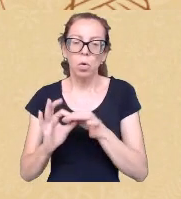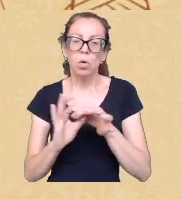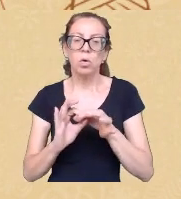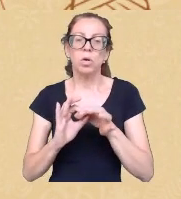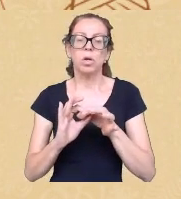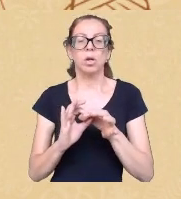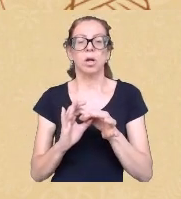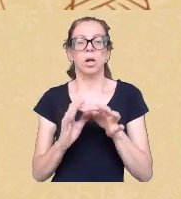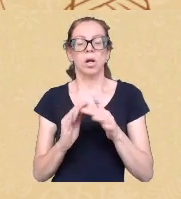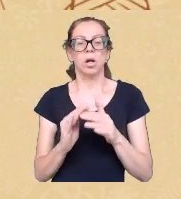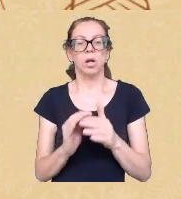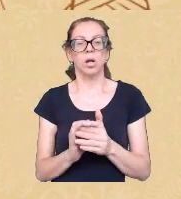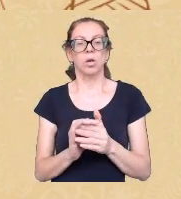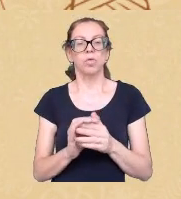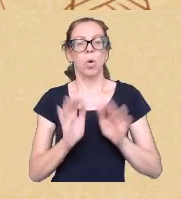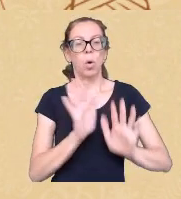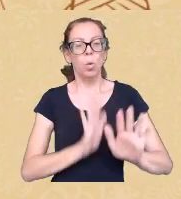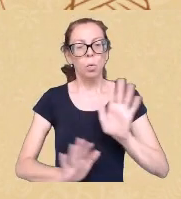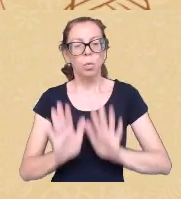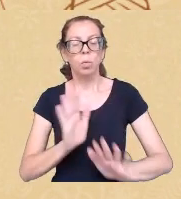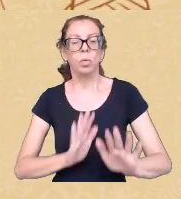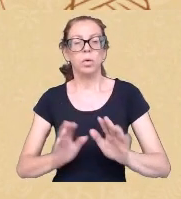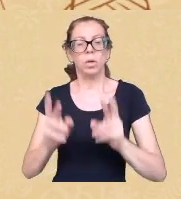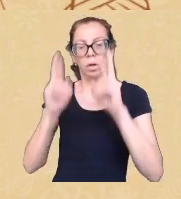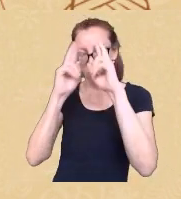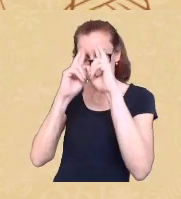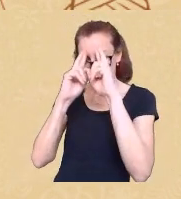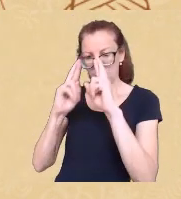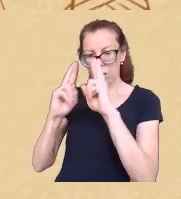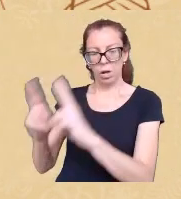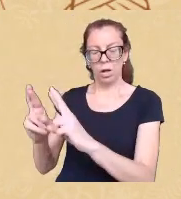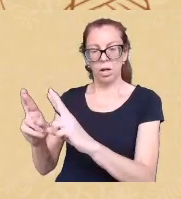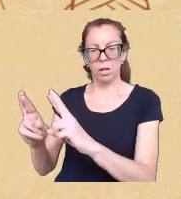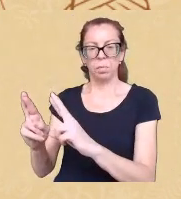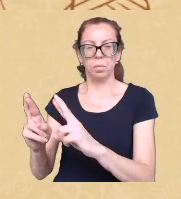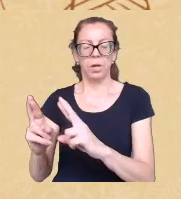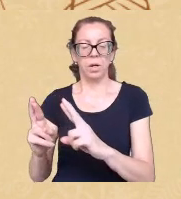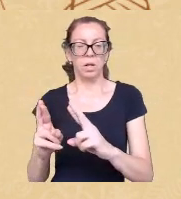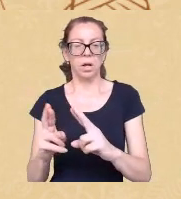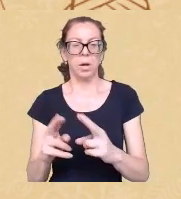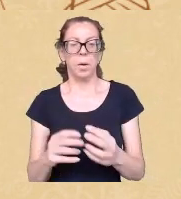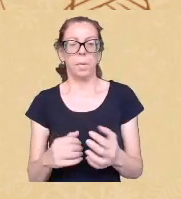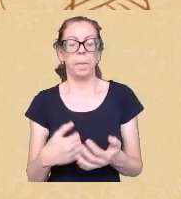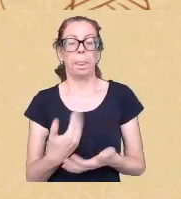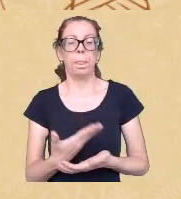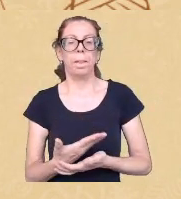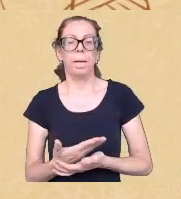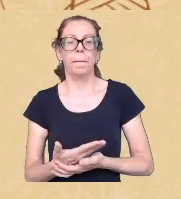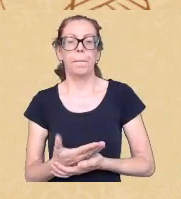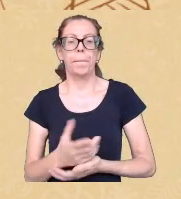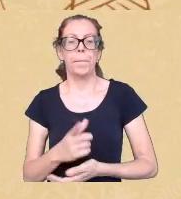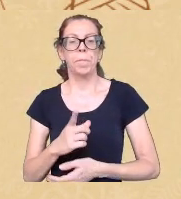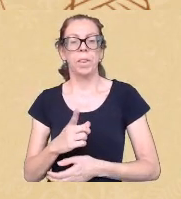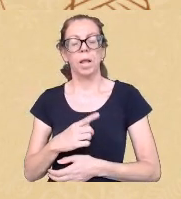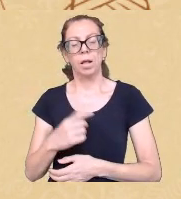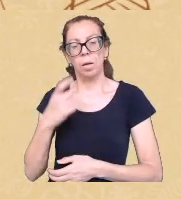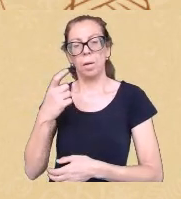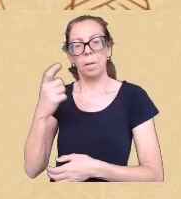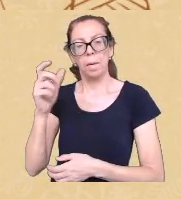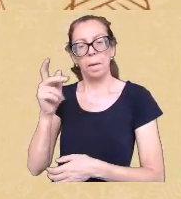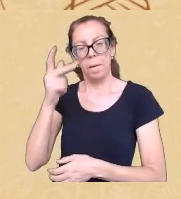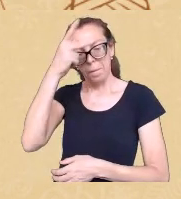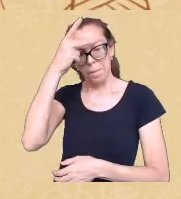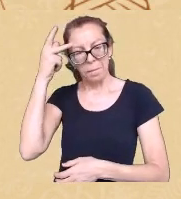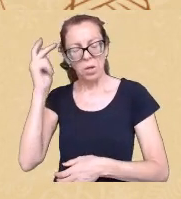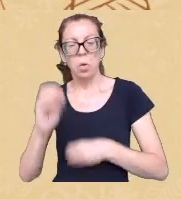com os demais seres né então é muito urgente né que se pense qual que é a cosmogonia qual que é a filosofia